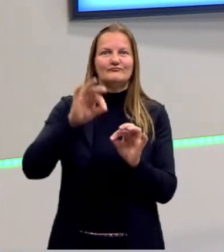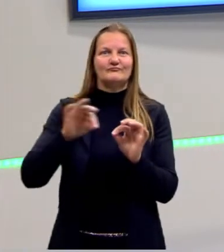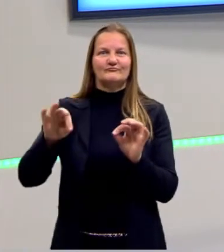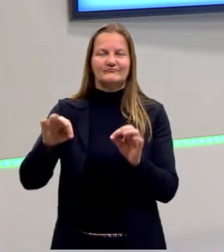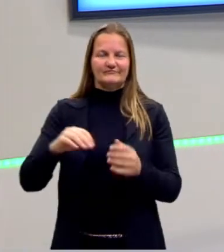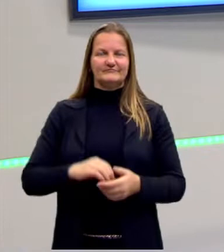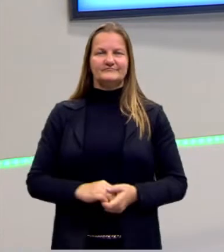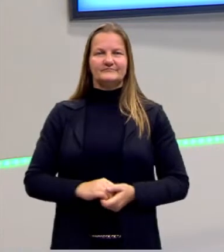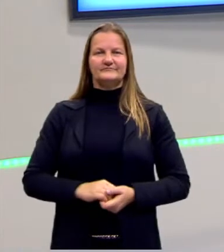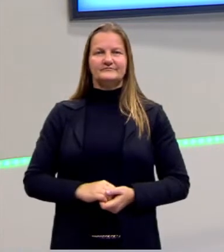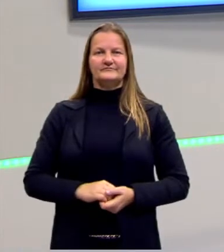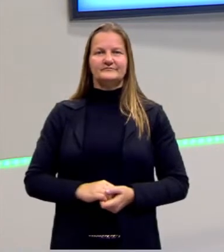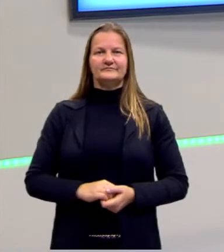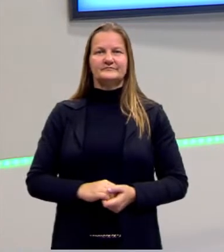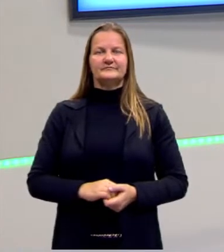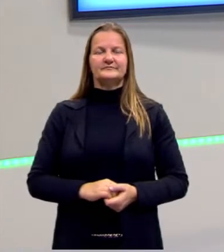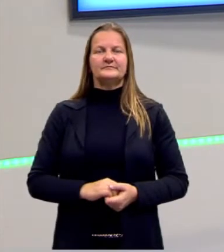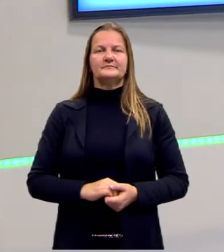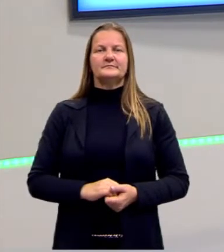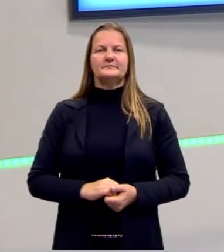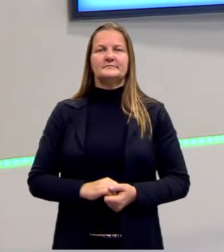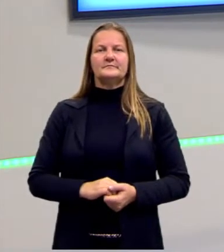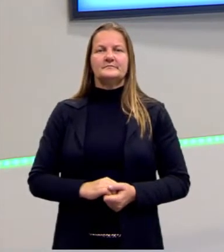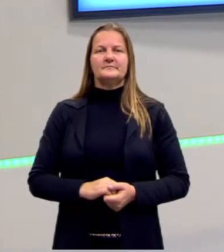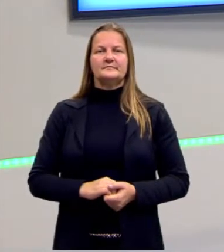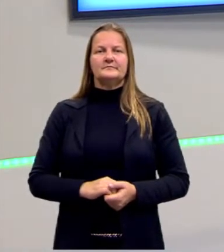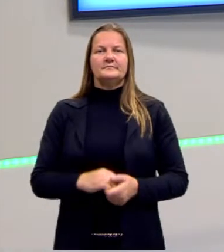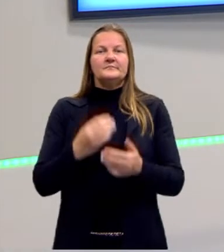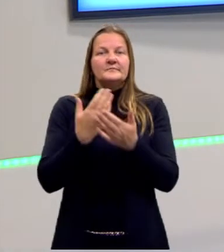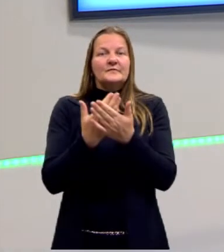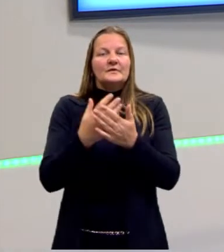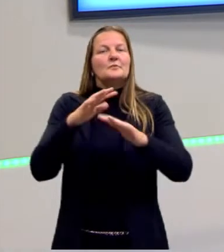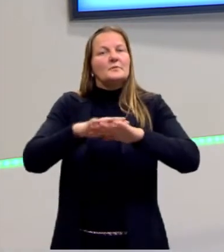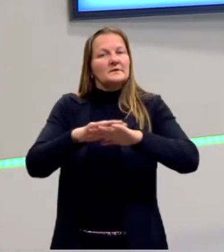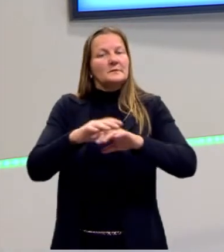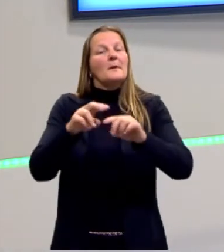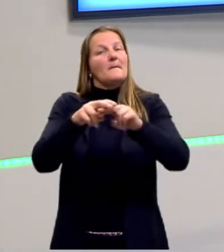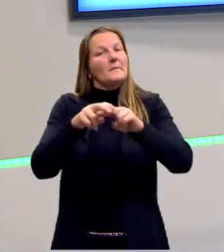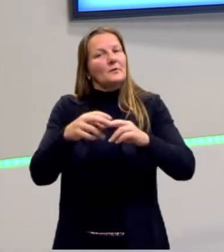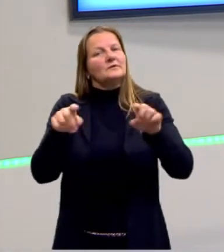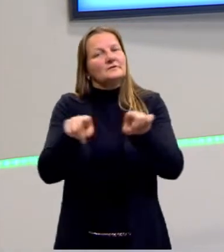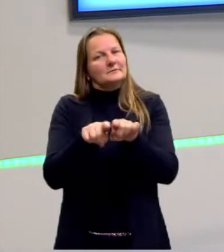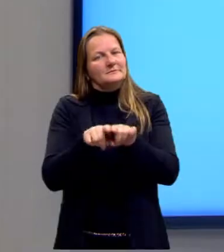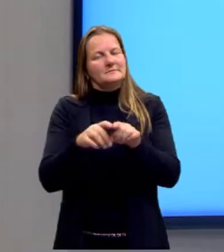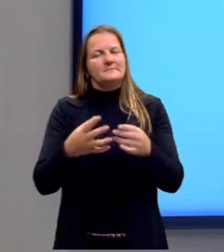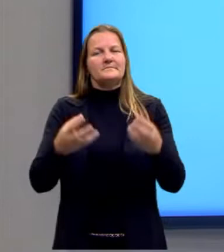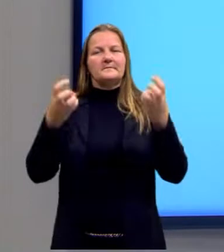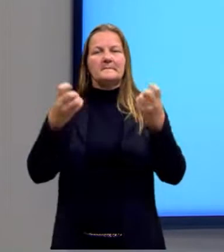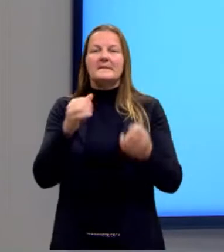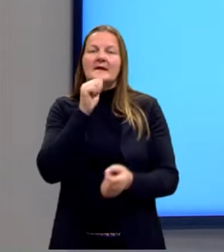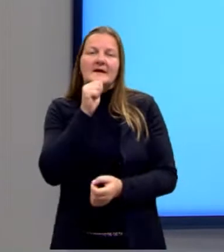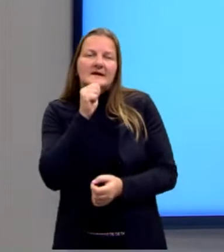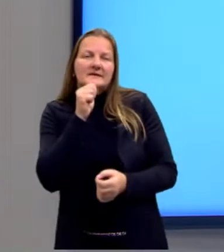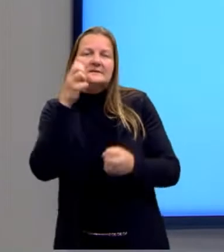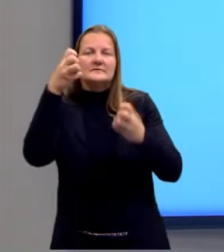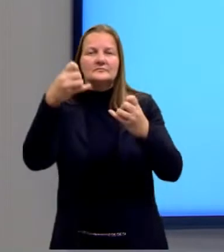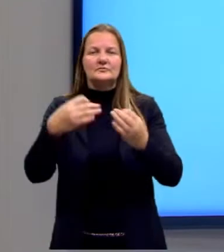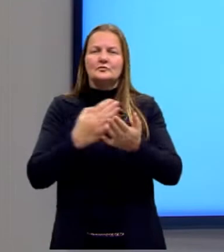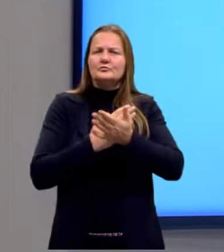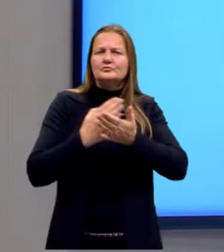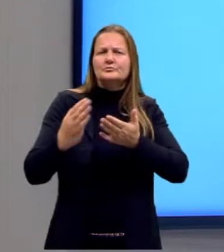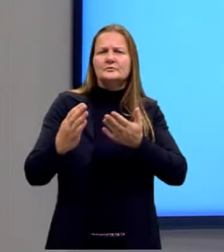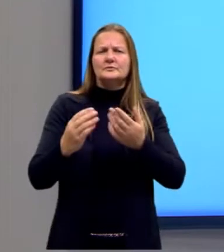forma ali prática. Então estudamos a matemática. Ainda falando da origem da